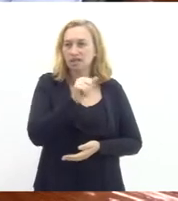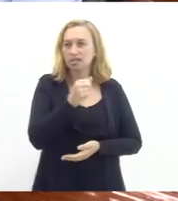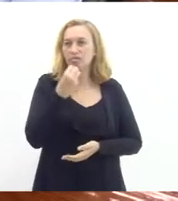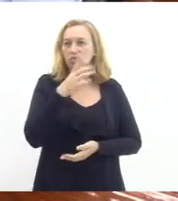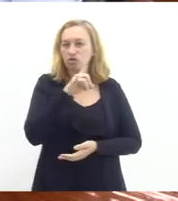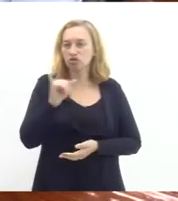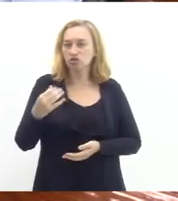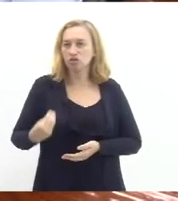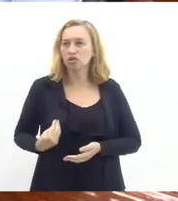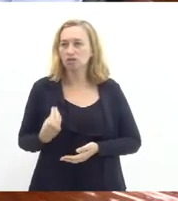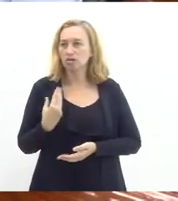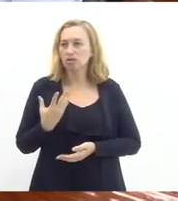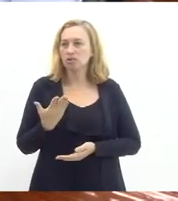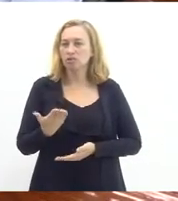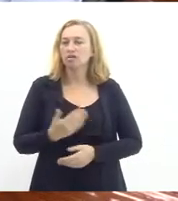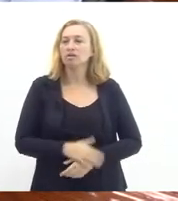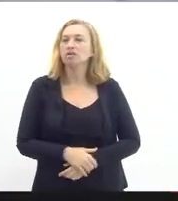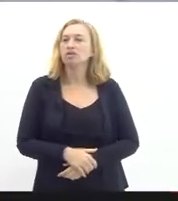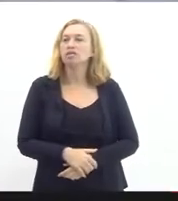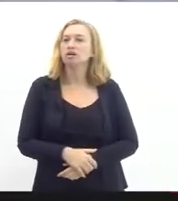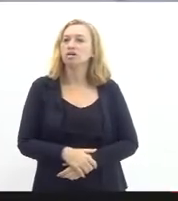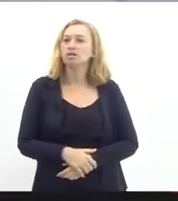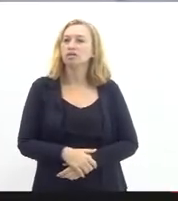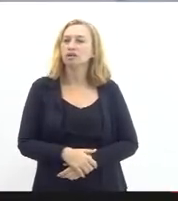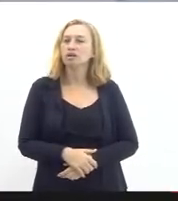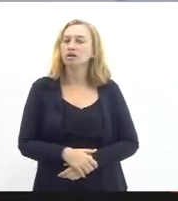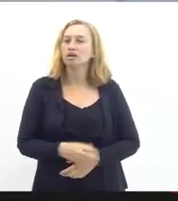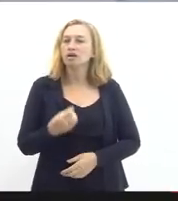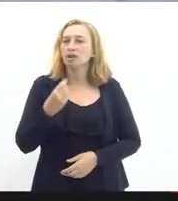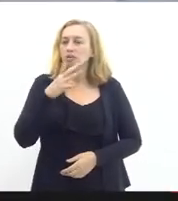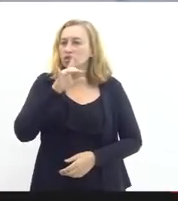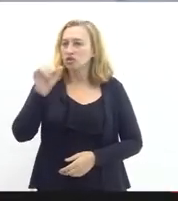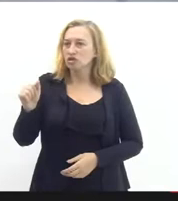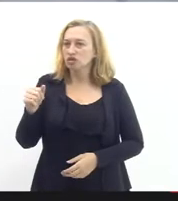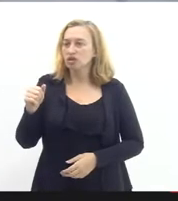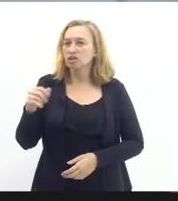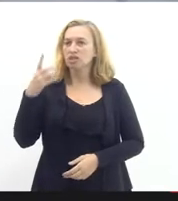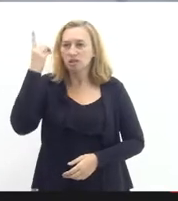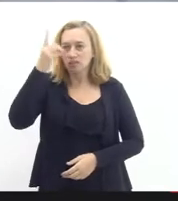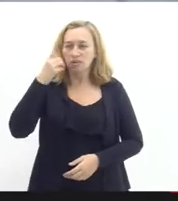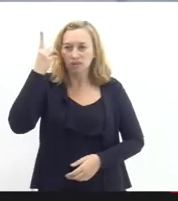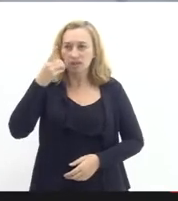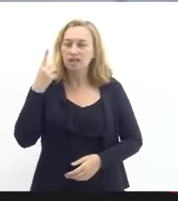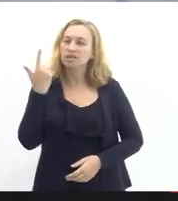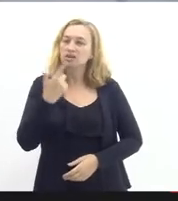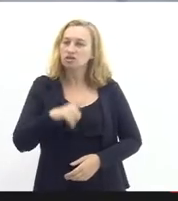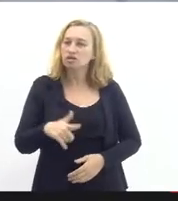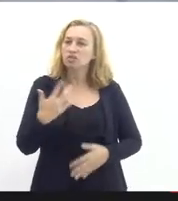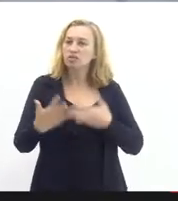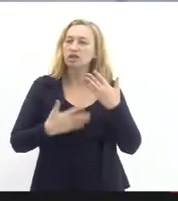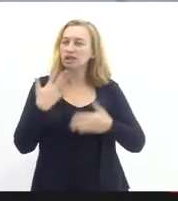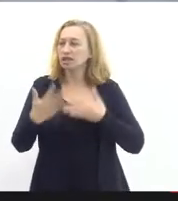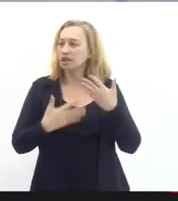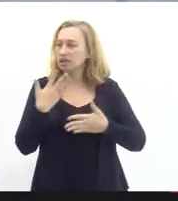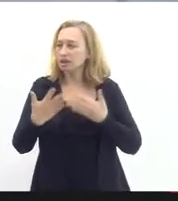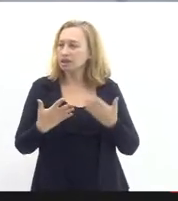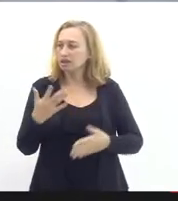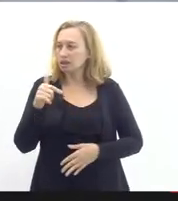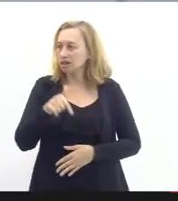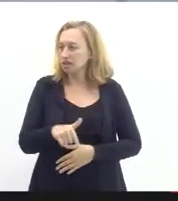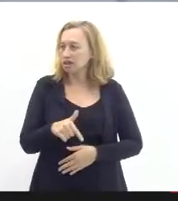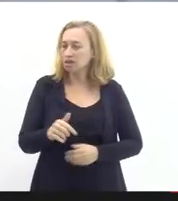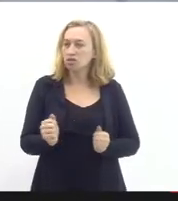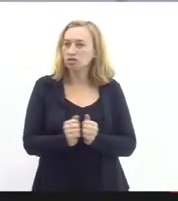Bom dia deputado é uma grande satisfação mais uma vez de a gente estar podendo participar dessa doença